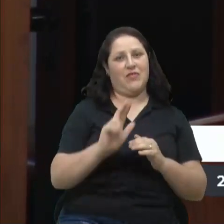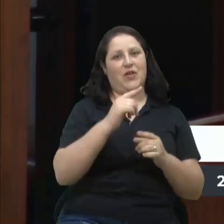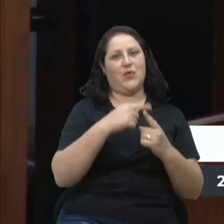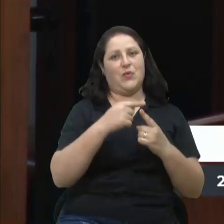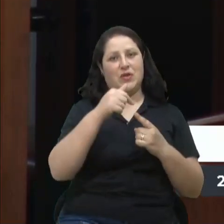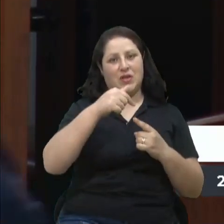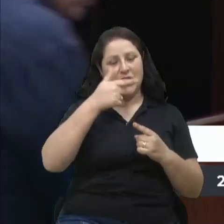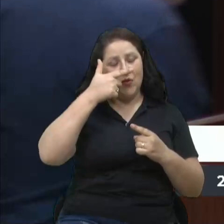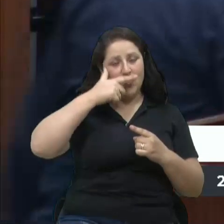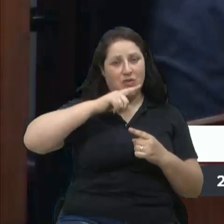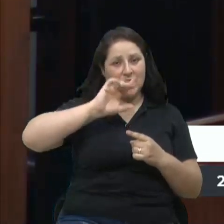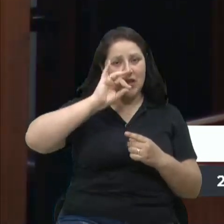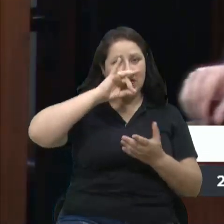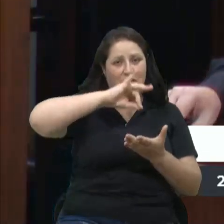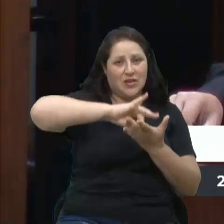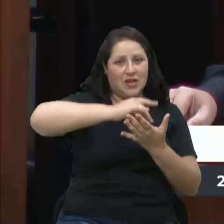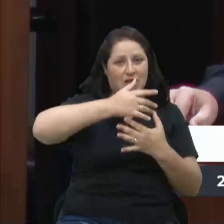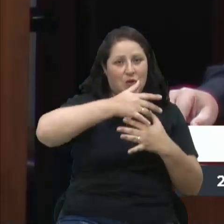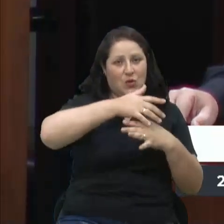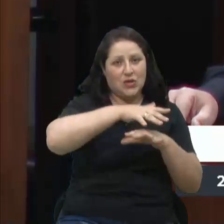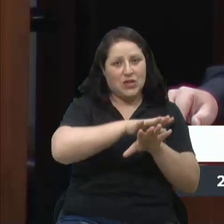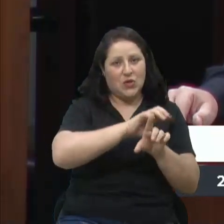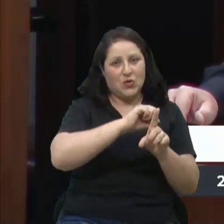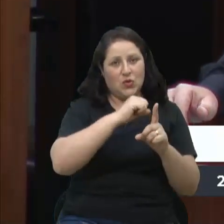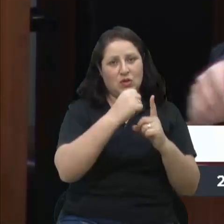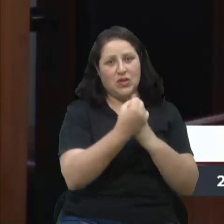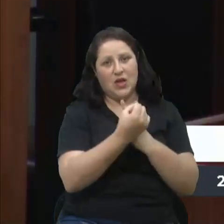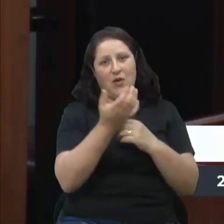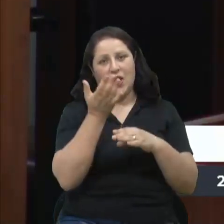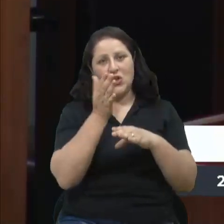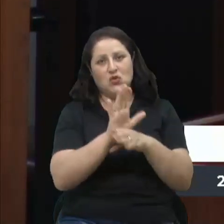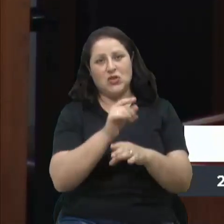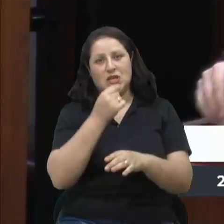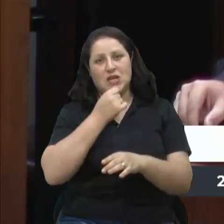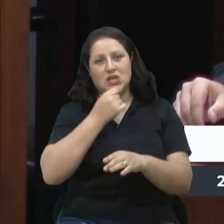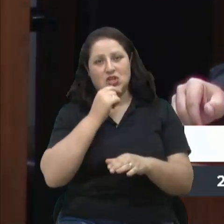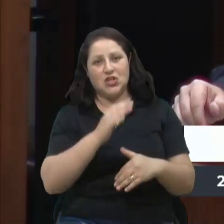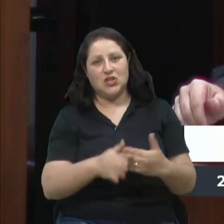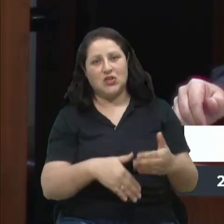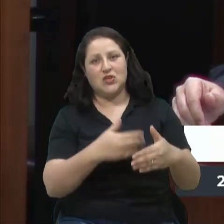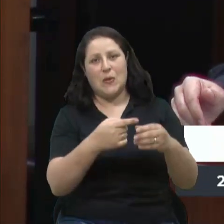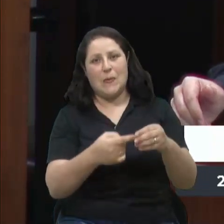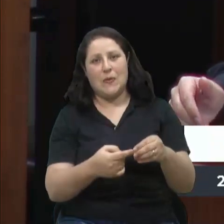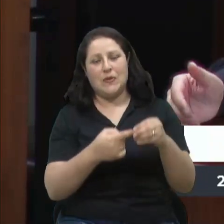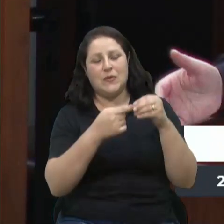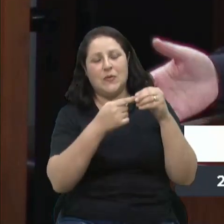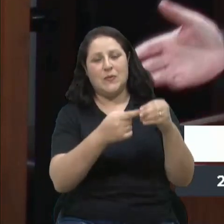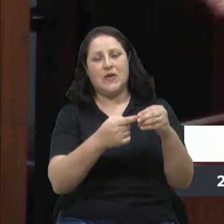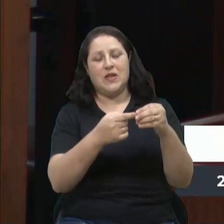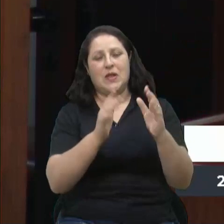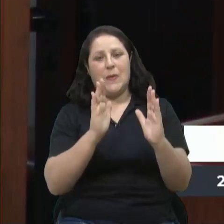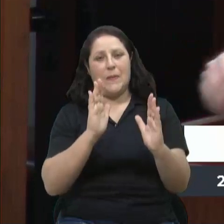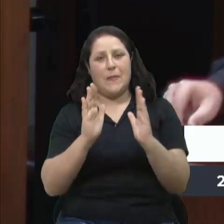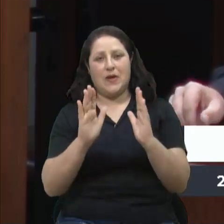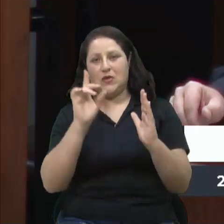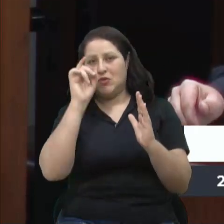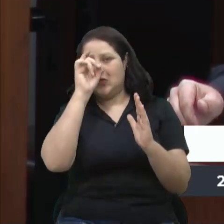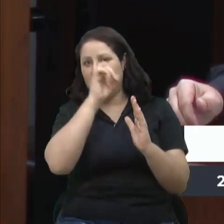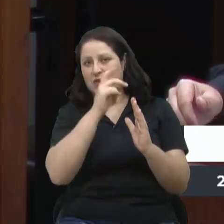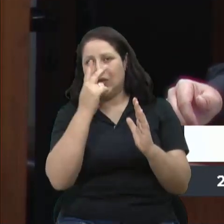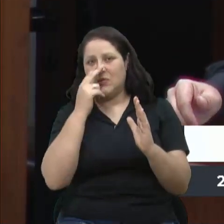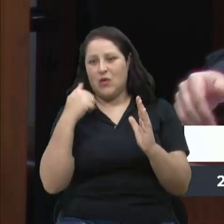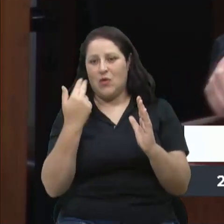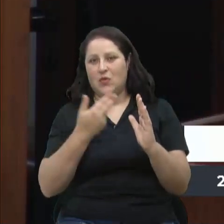inclusão social e faz com que a cidade possa desenvolver, principalmente em períodos muito difíceis, como é esse que nós estamos saindo